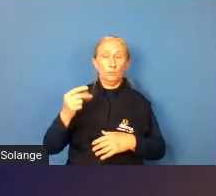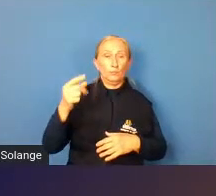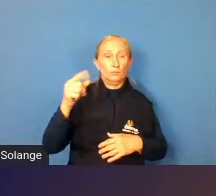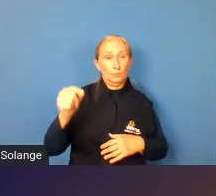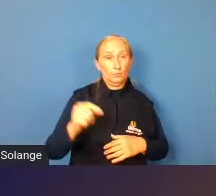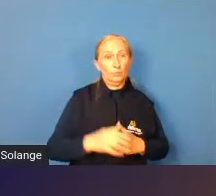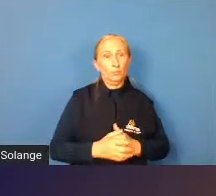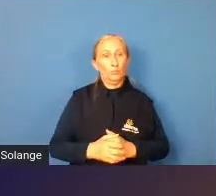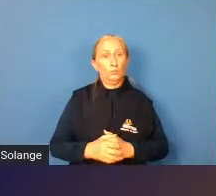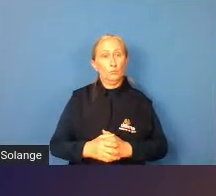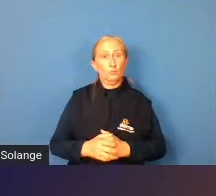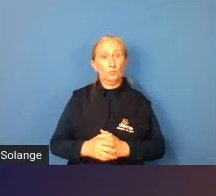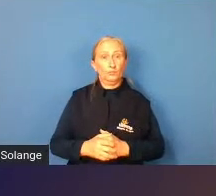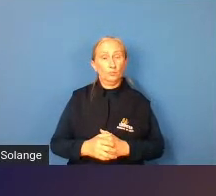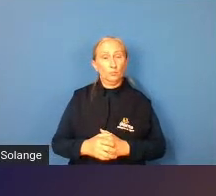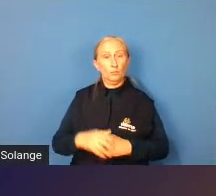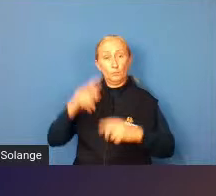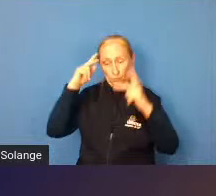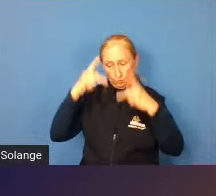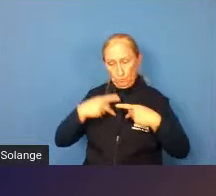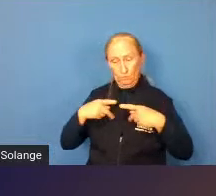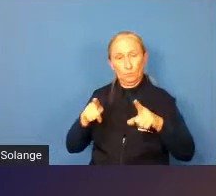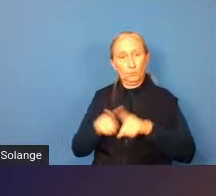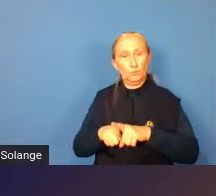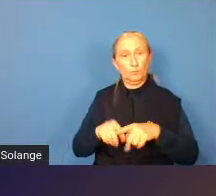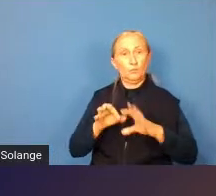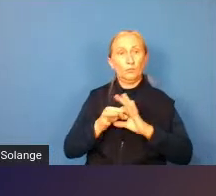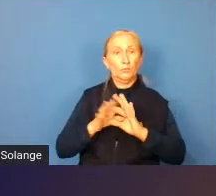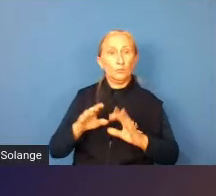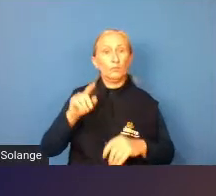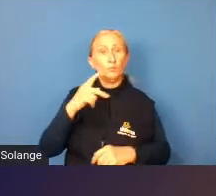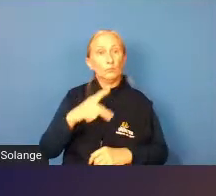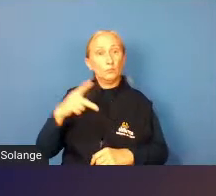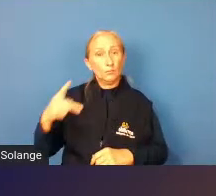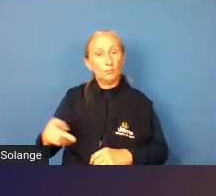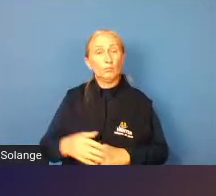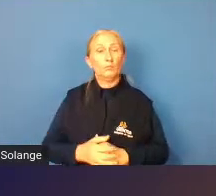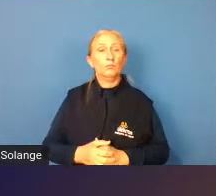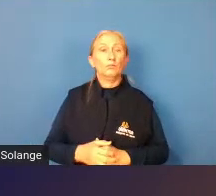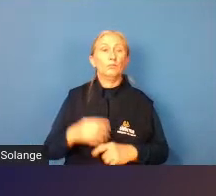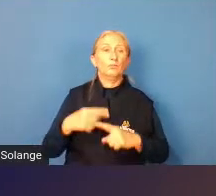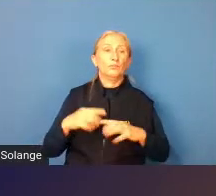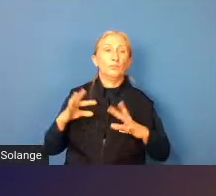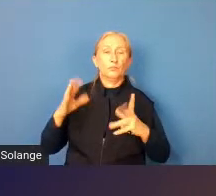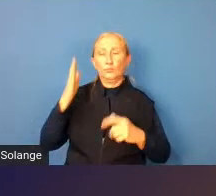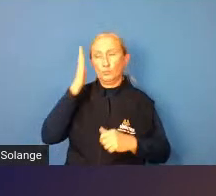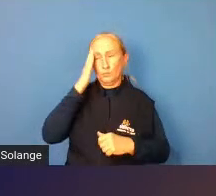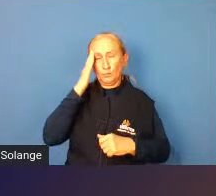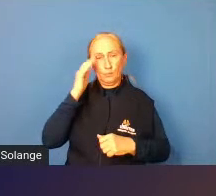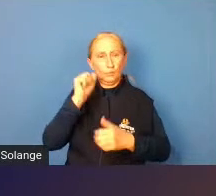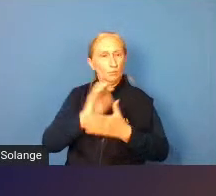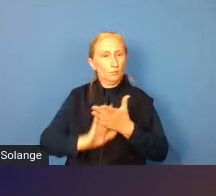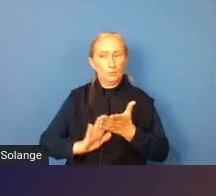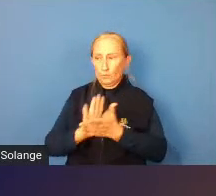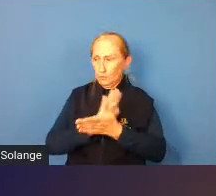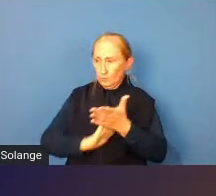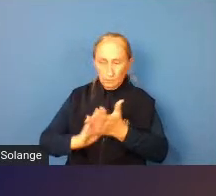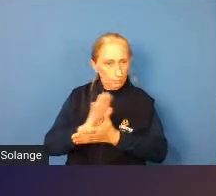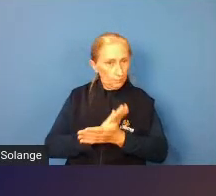autista e também pela independência dele porque todo mundo sabe que sem atividade física